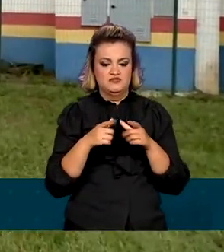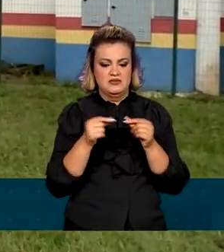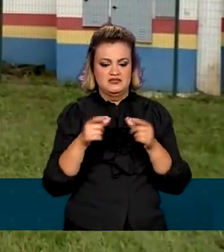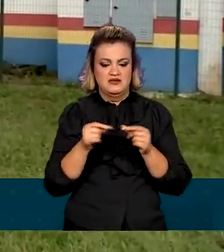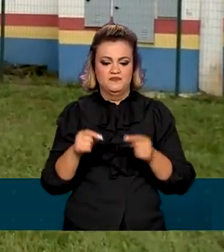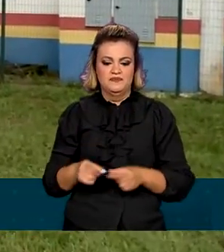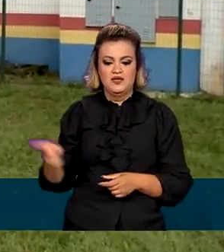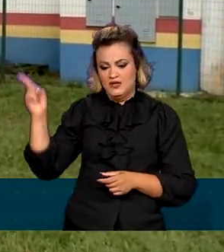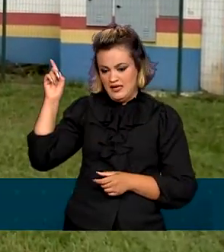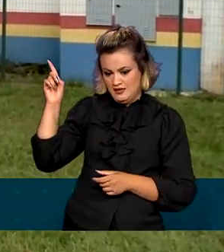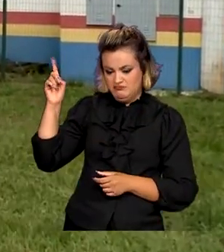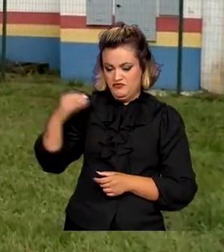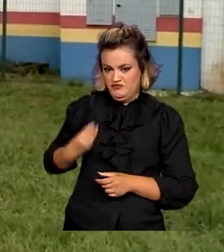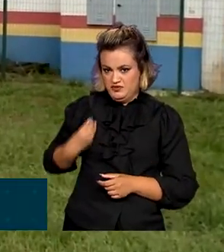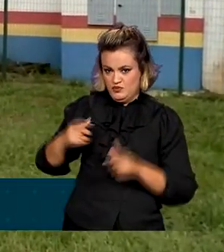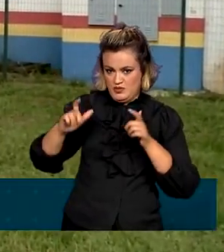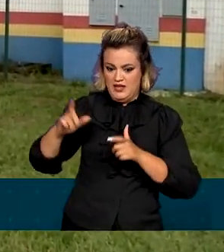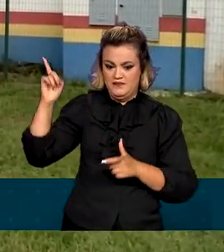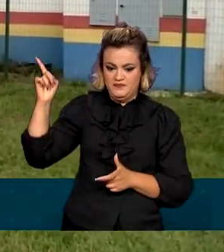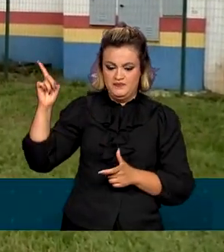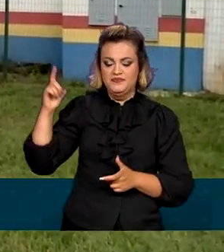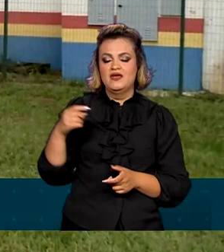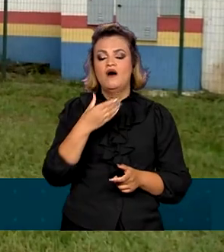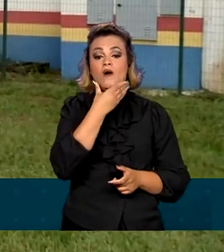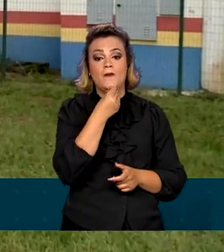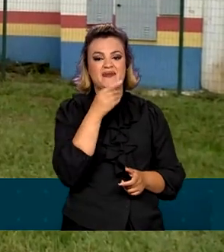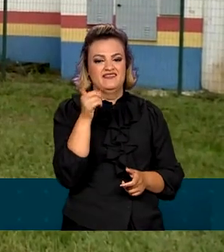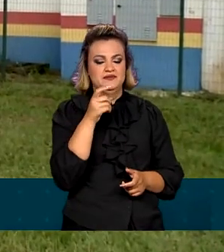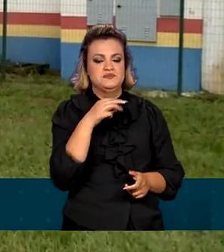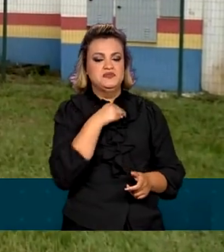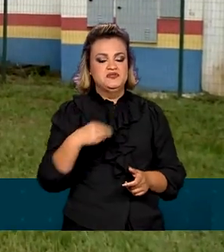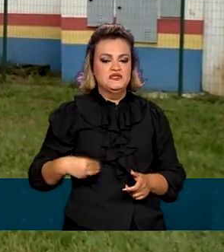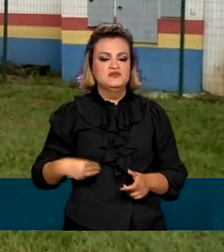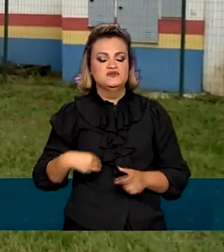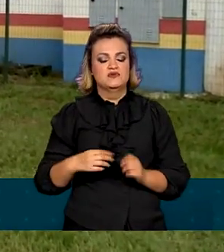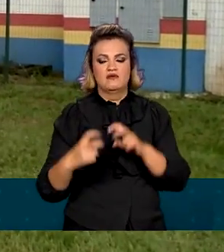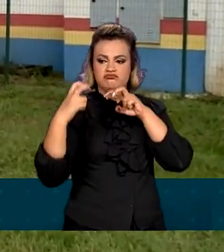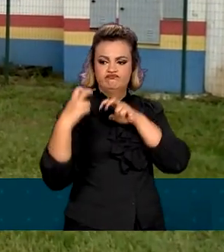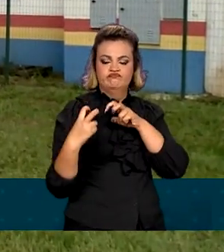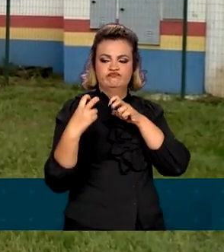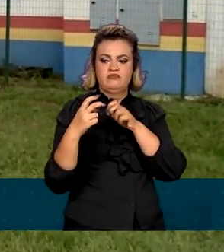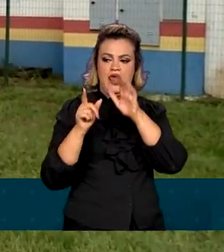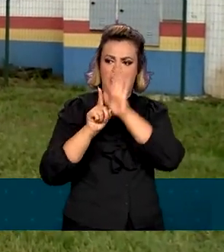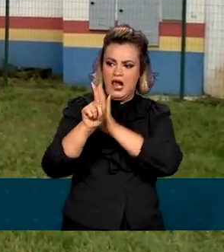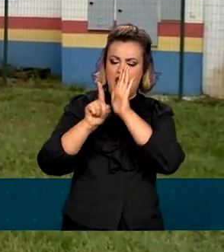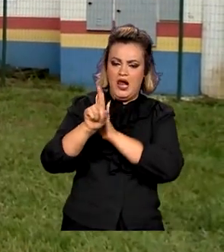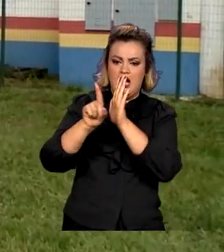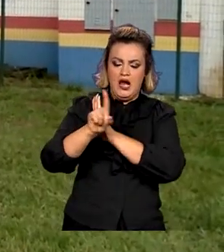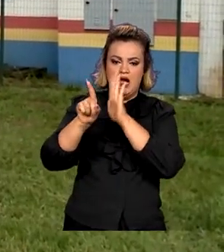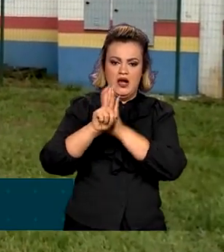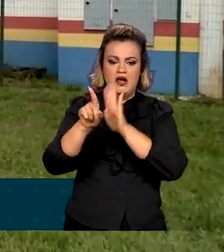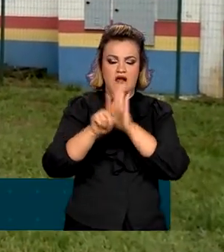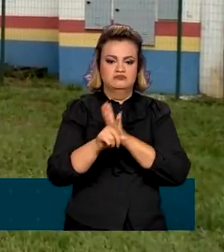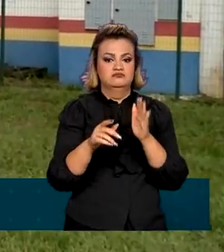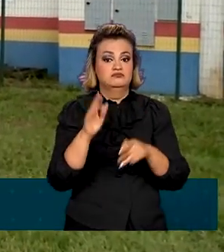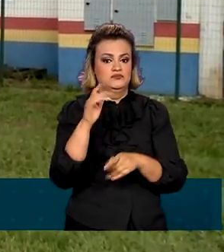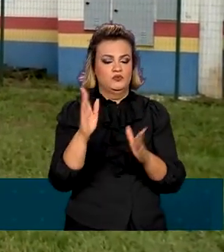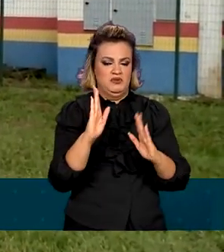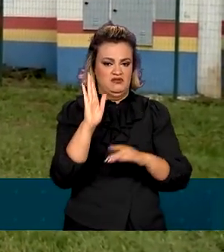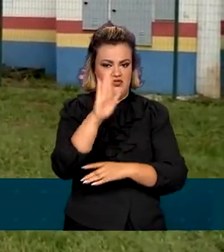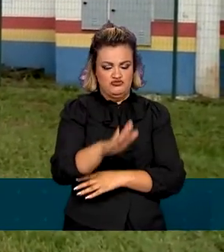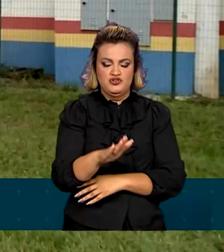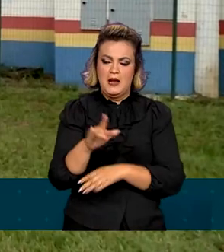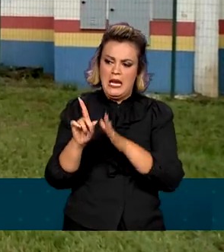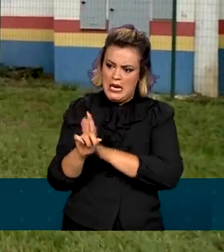no 4º Batalhão da Polícia Militar, Anderson Torres passou por uma audiência de custódia no início da tarde. O